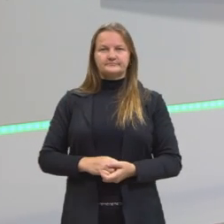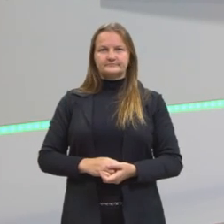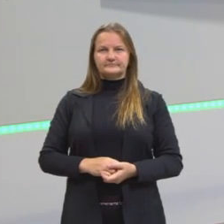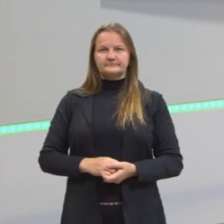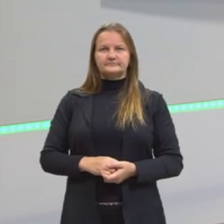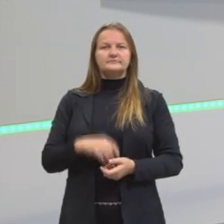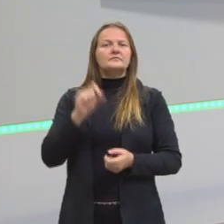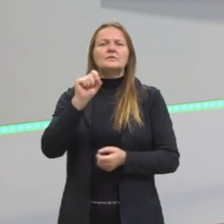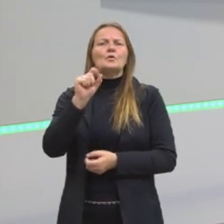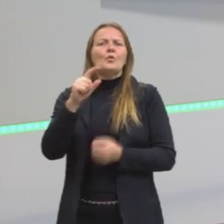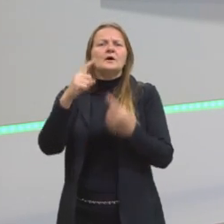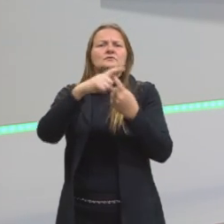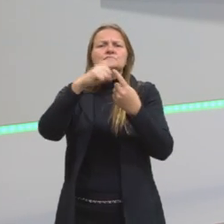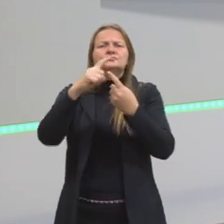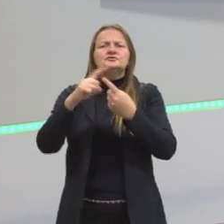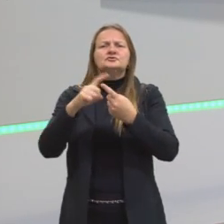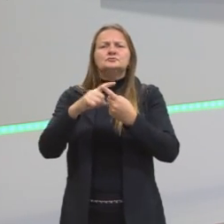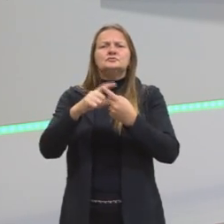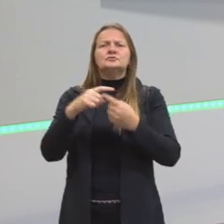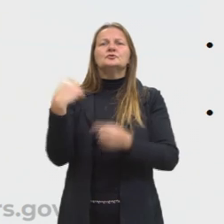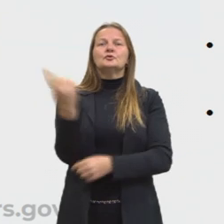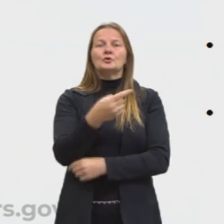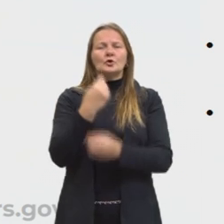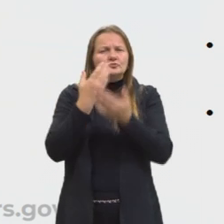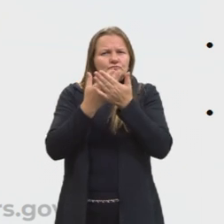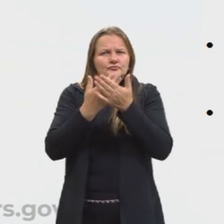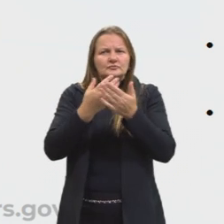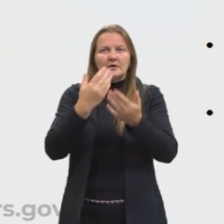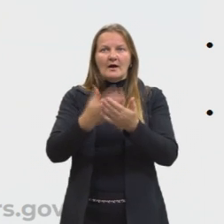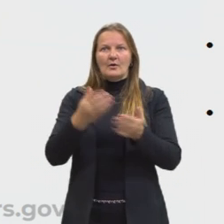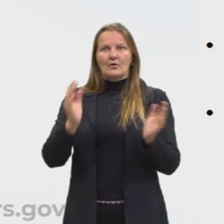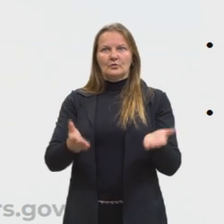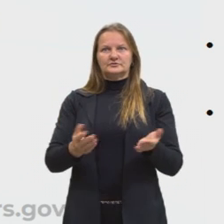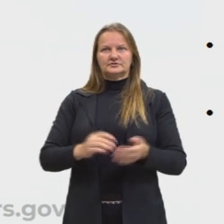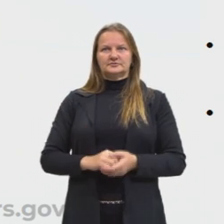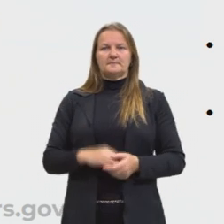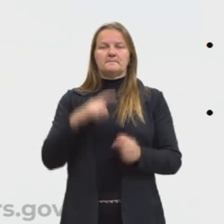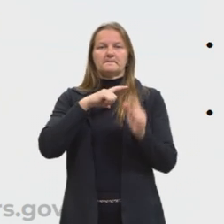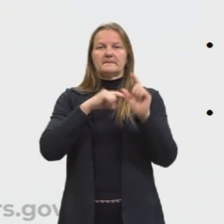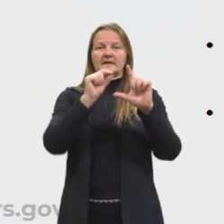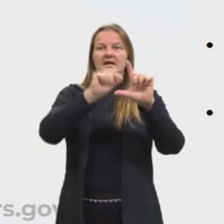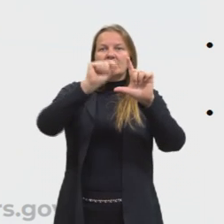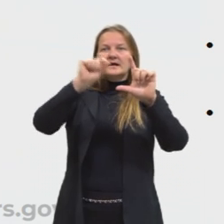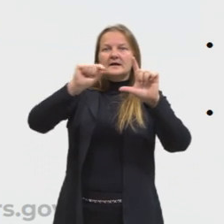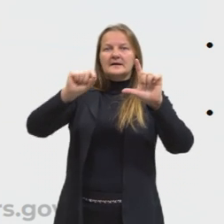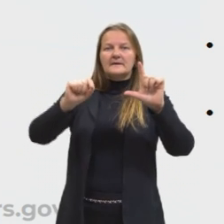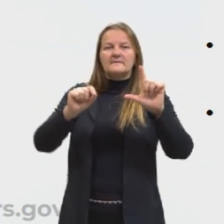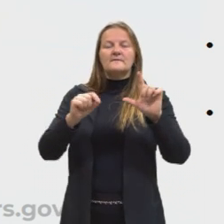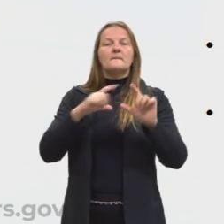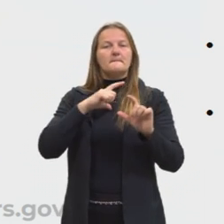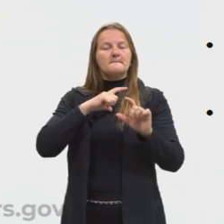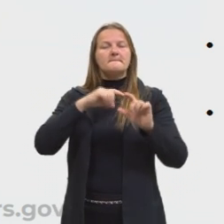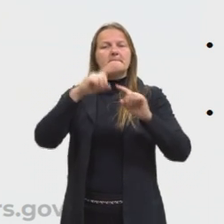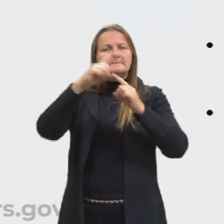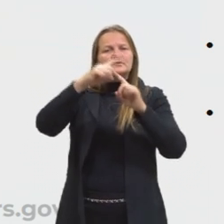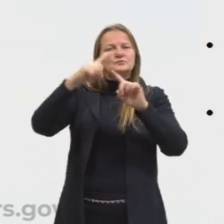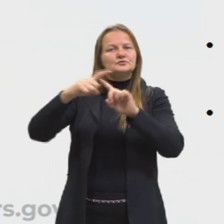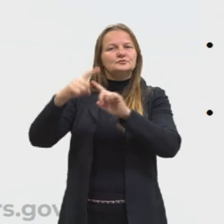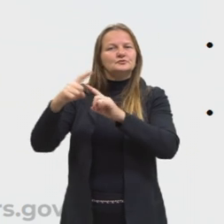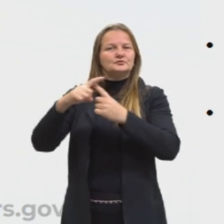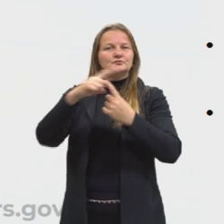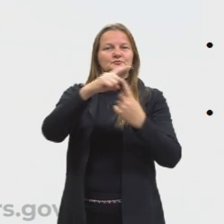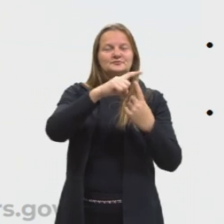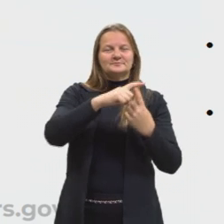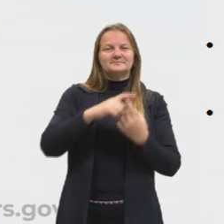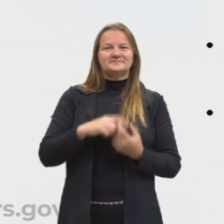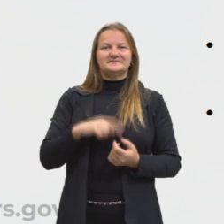Quais são os tipos de gráficos, então, que nós vamos estudar na nossa aula de hoje? Dentre todos os tipos, os formatos de